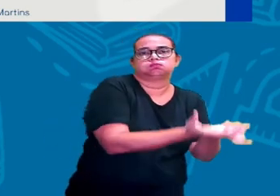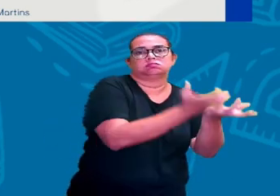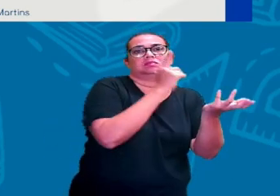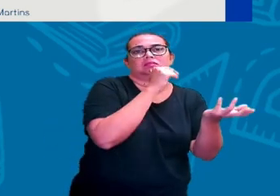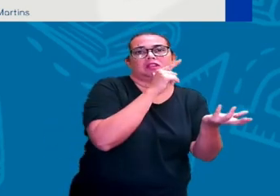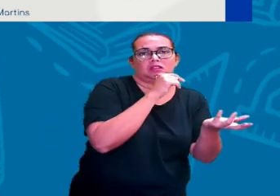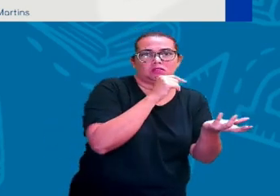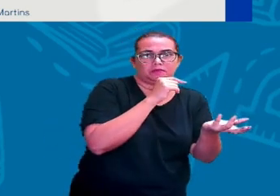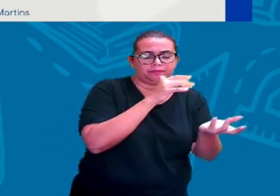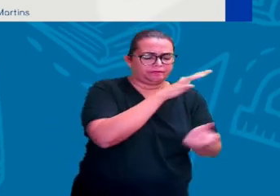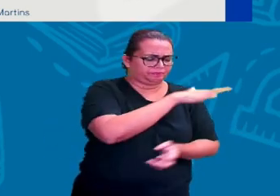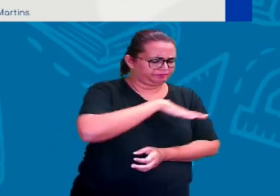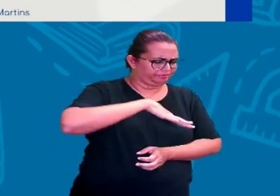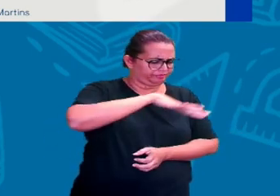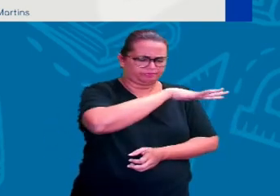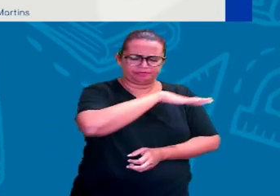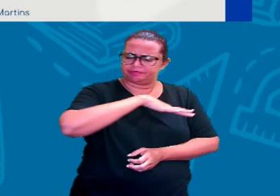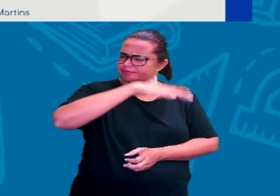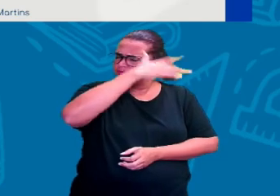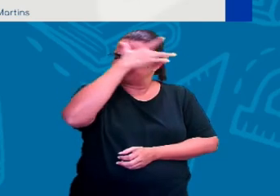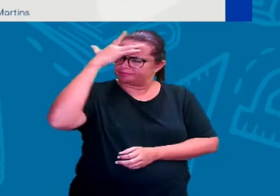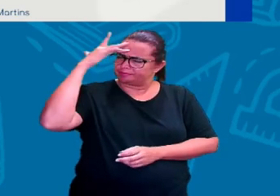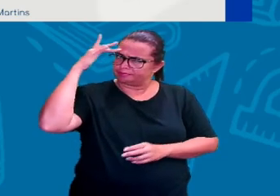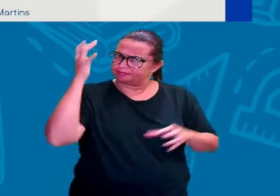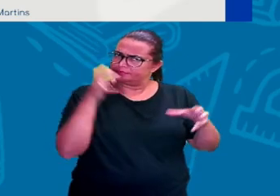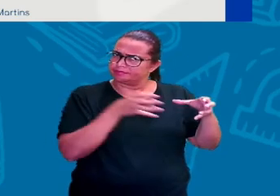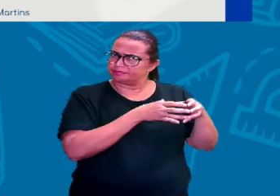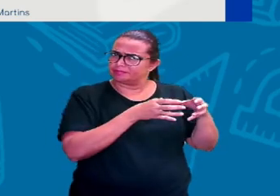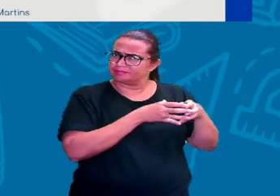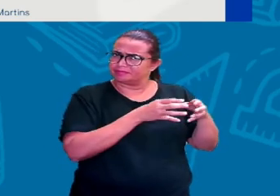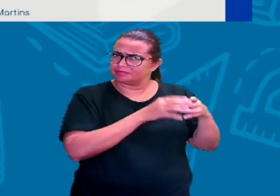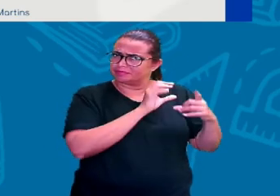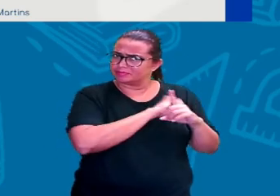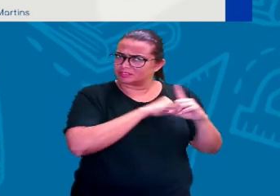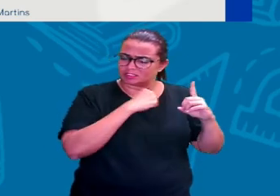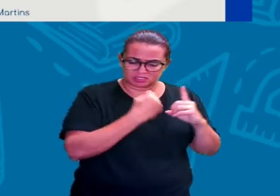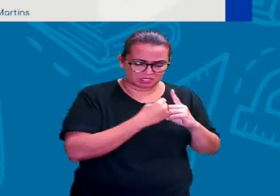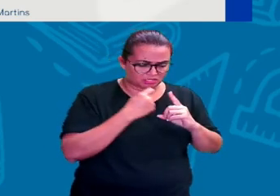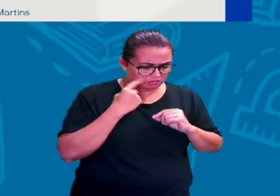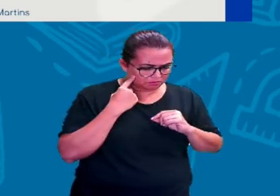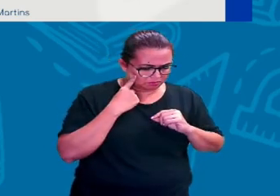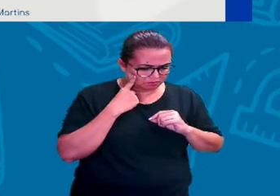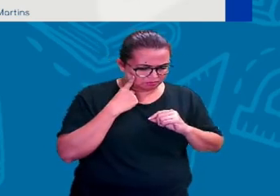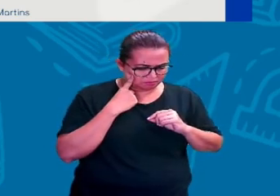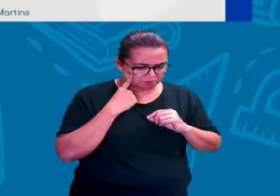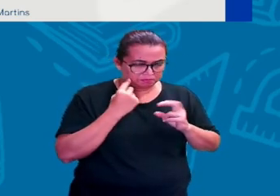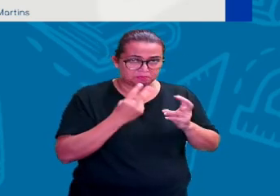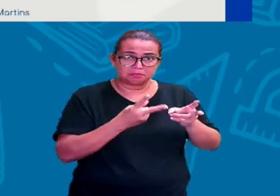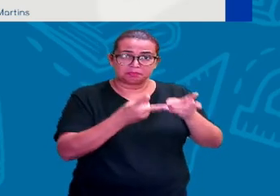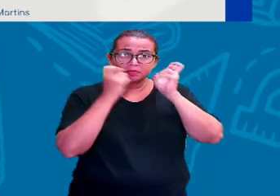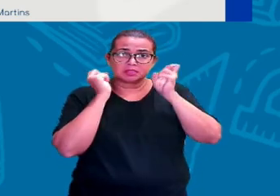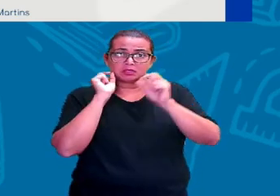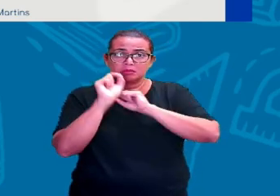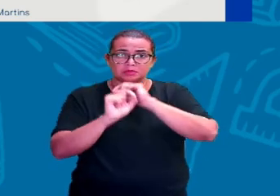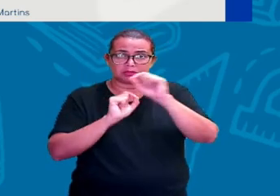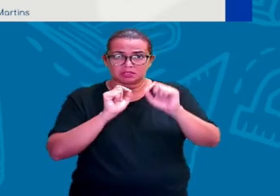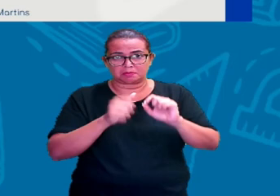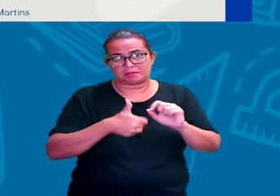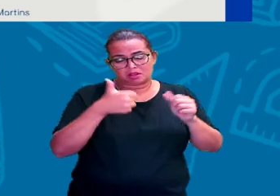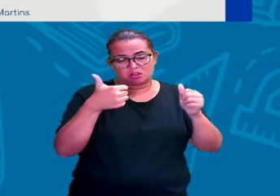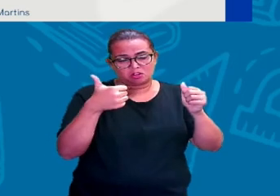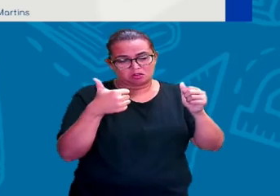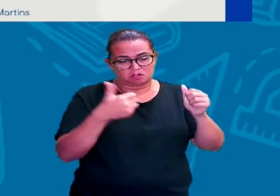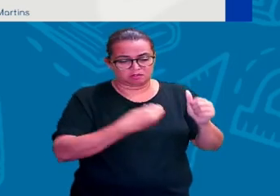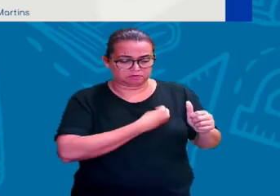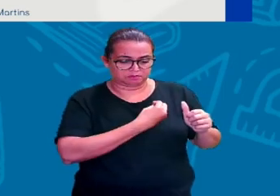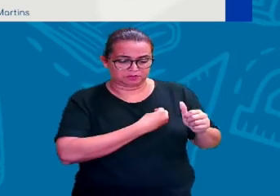rios, tá? E aí, perceberam também, obviamente, que viver próximo dos rios contribuía, né? Primeiro, por causa